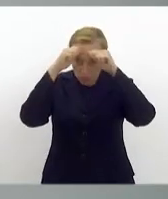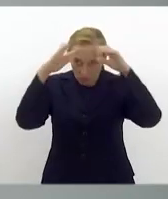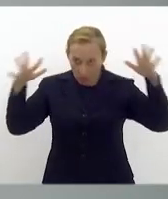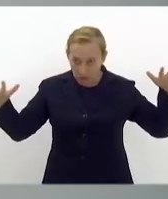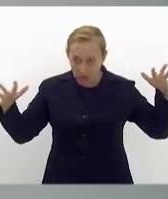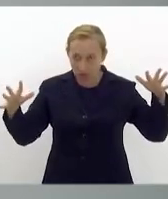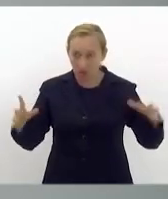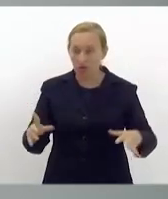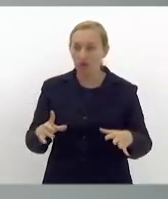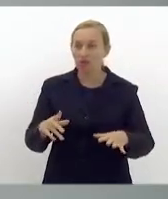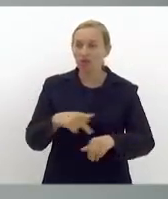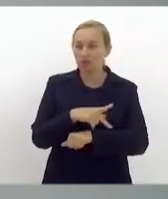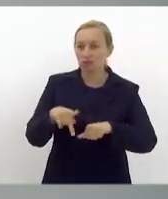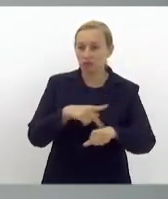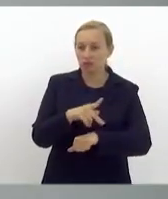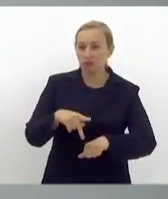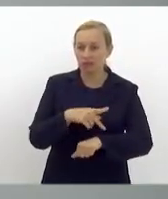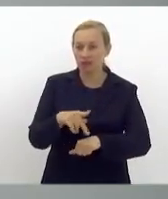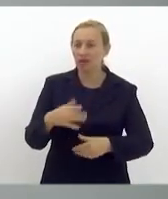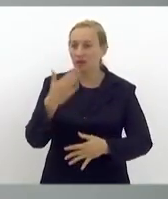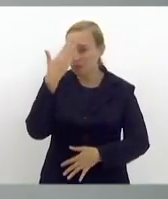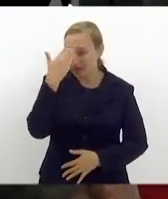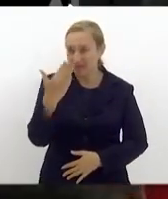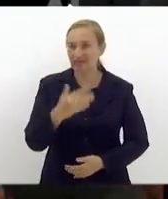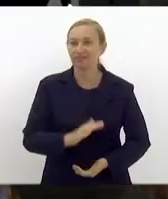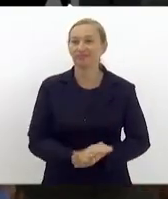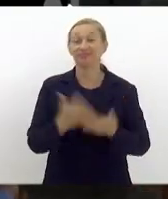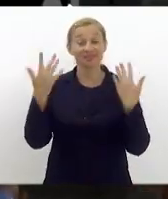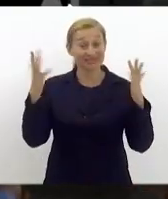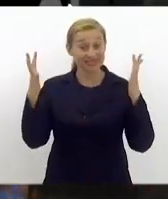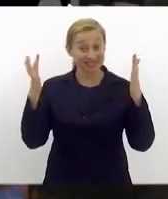do nosso país. Muito obrigada.